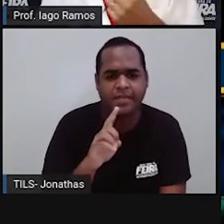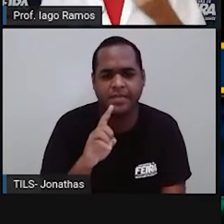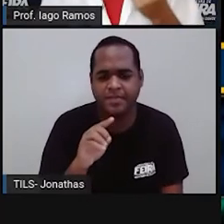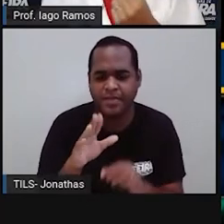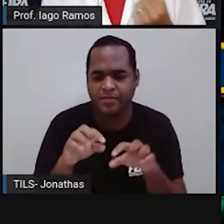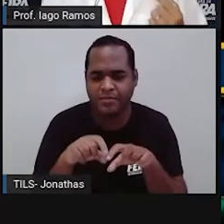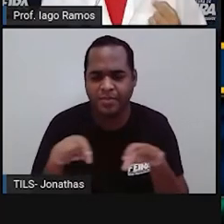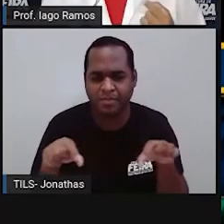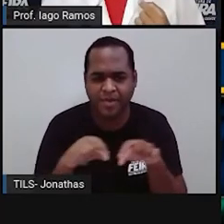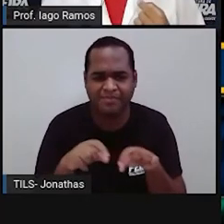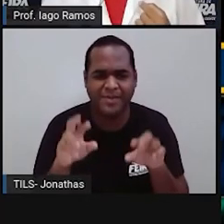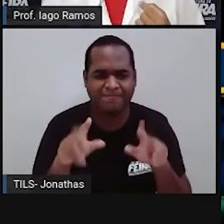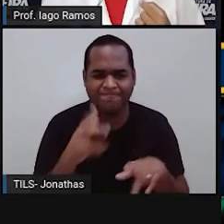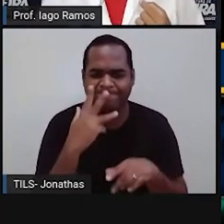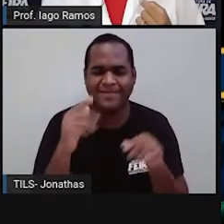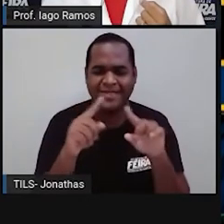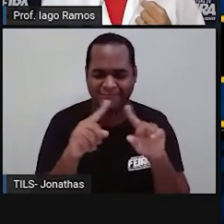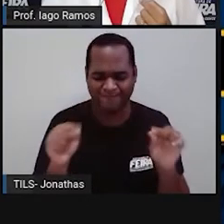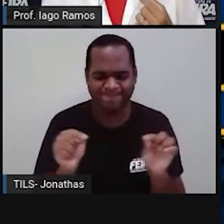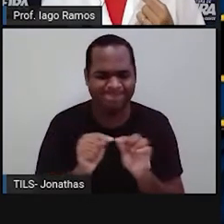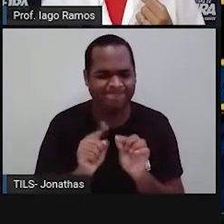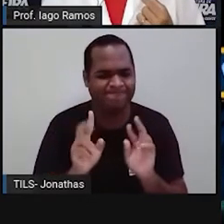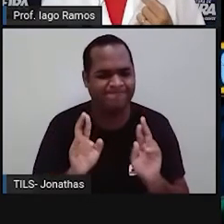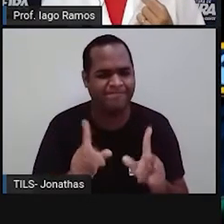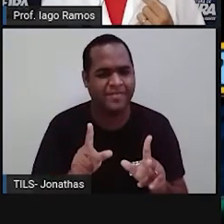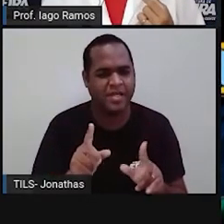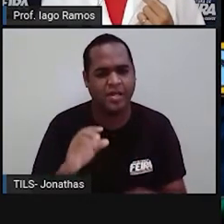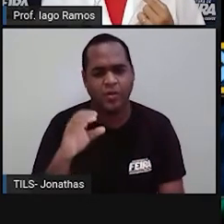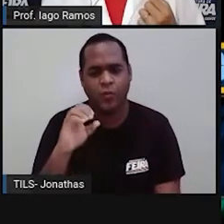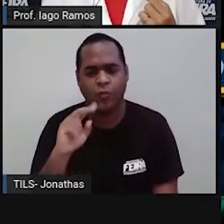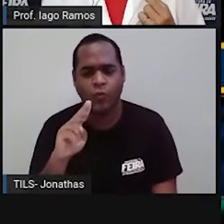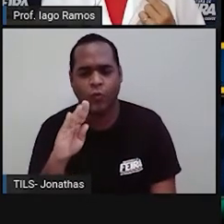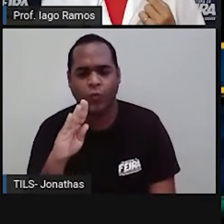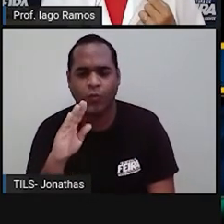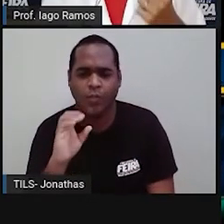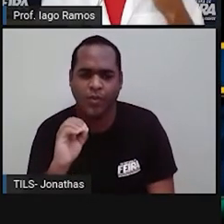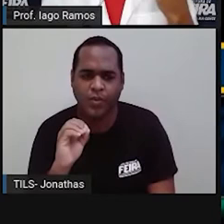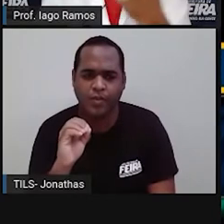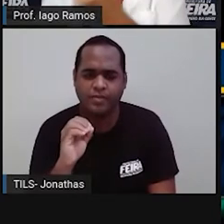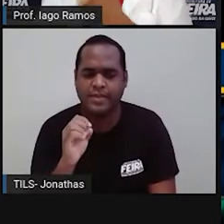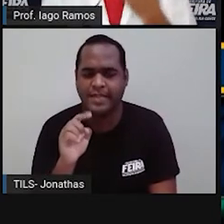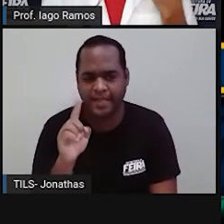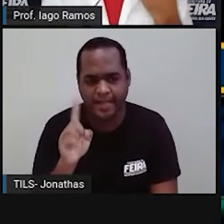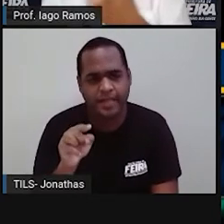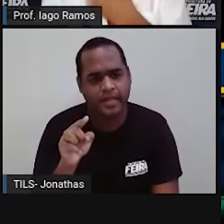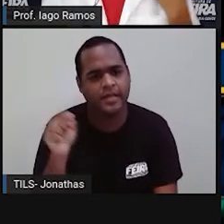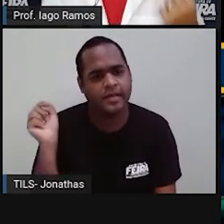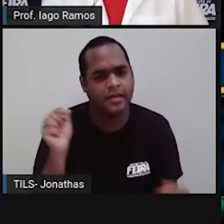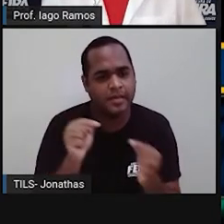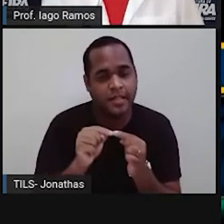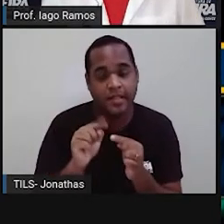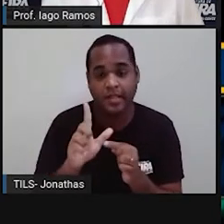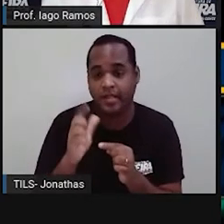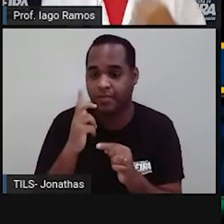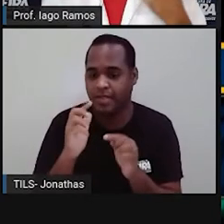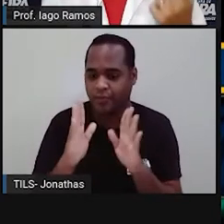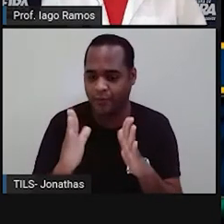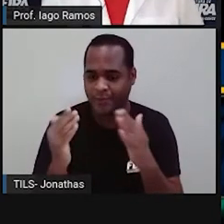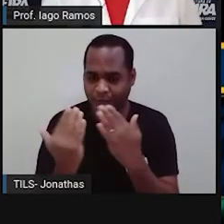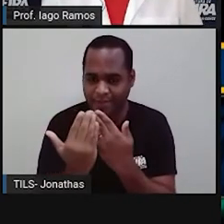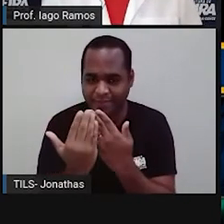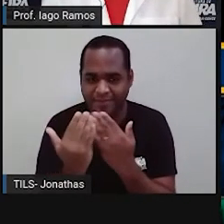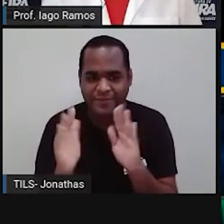a base não é um quadrado, né? O cubo. O cubo é um prisma, porque a sua lateral são quadrados.